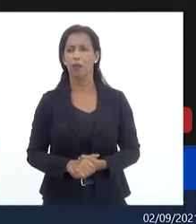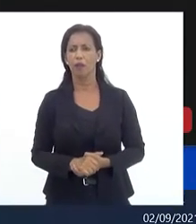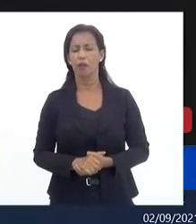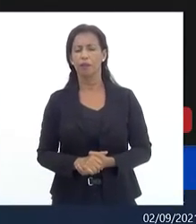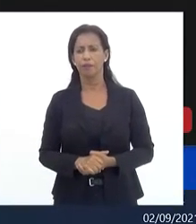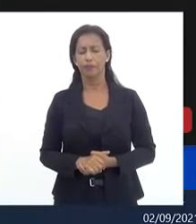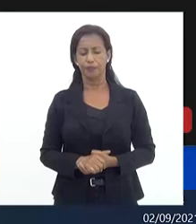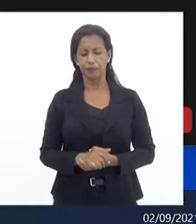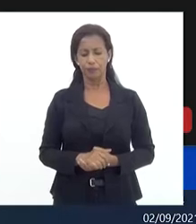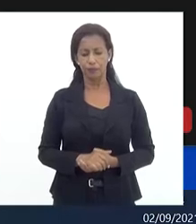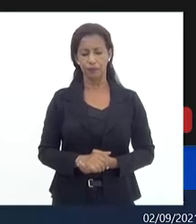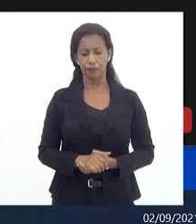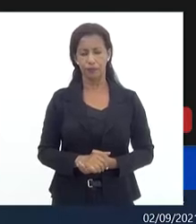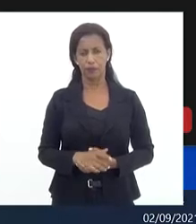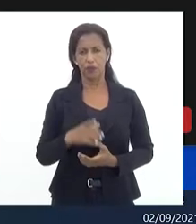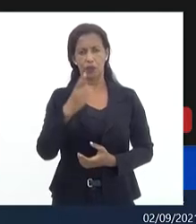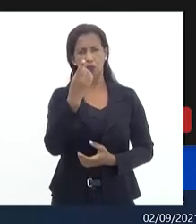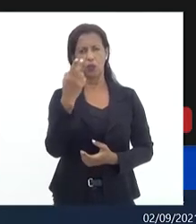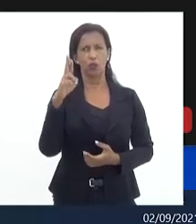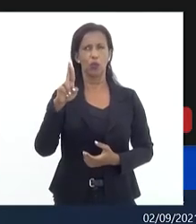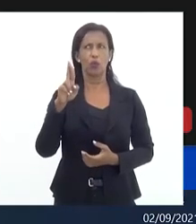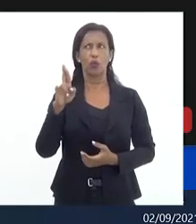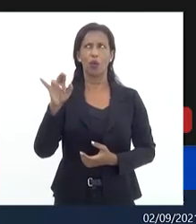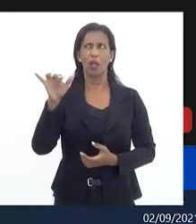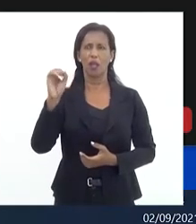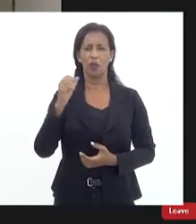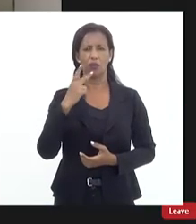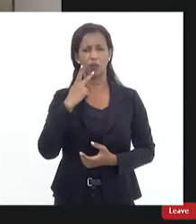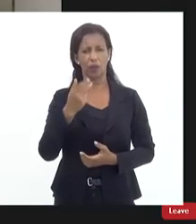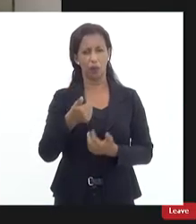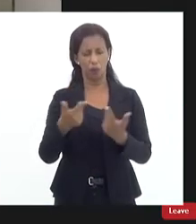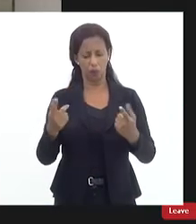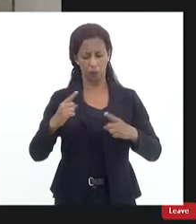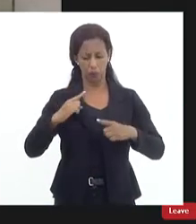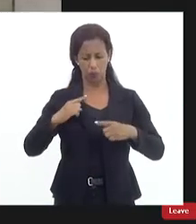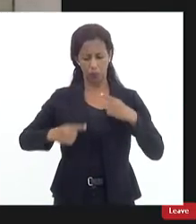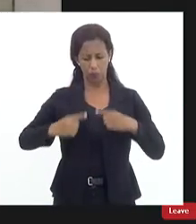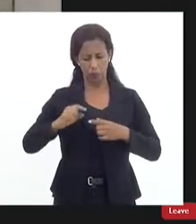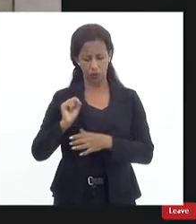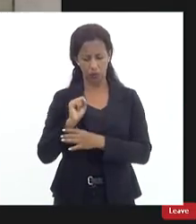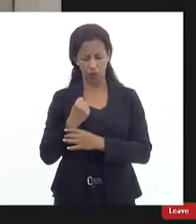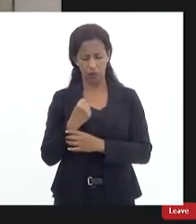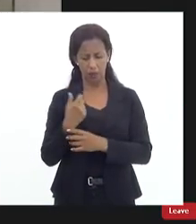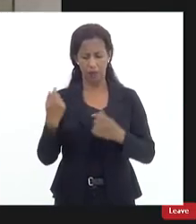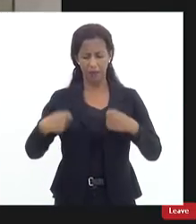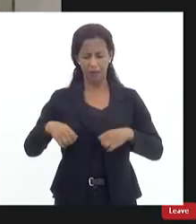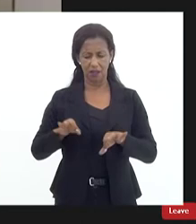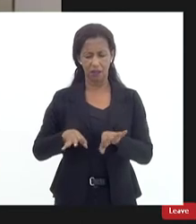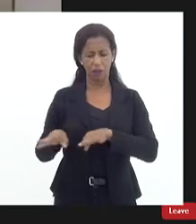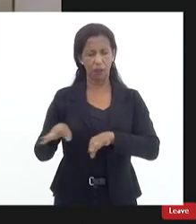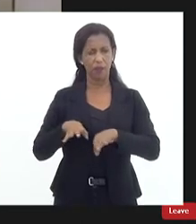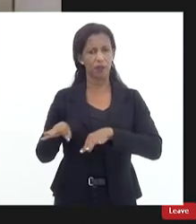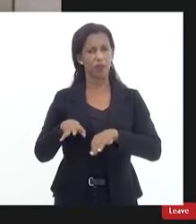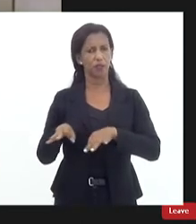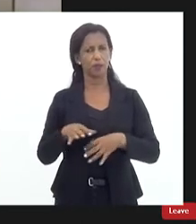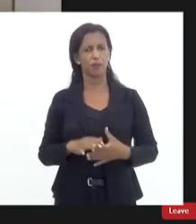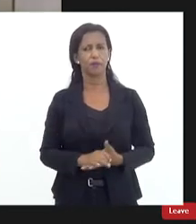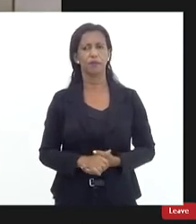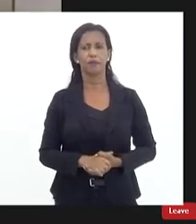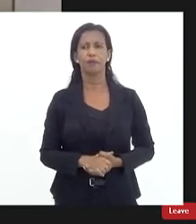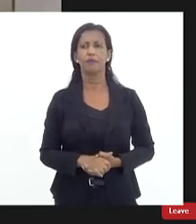falou uma coisa muito interessante sobre a política de segurança aqui que a gente tinha que ter um plano um planejamento